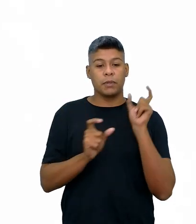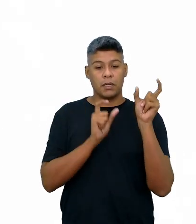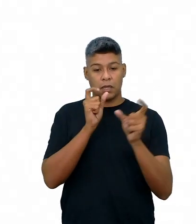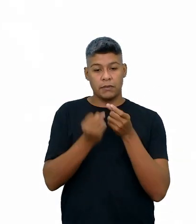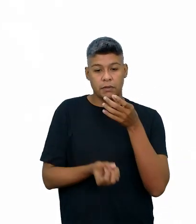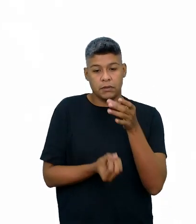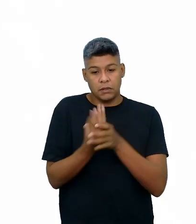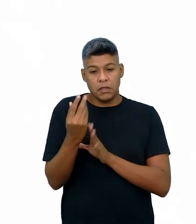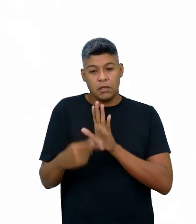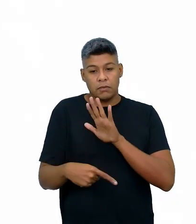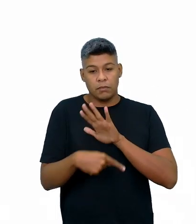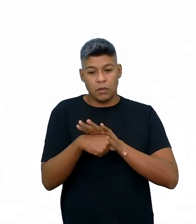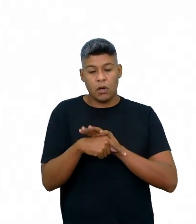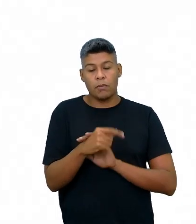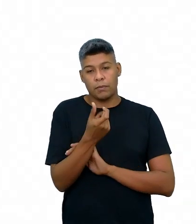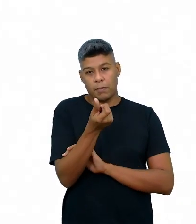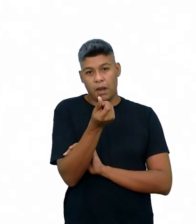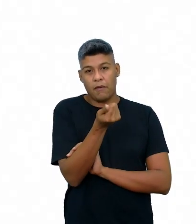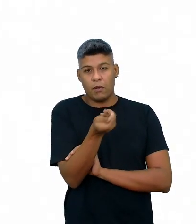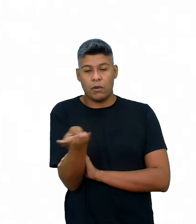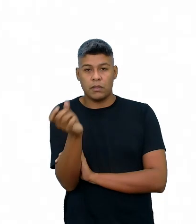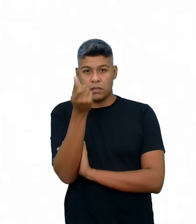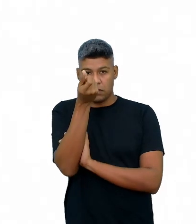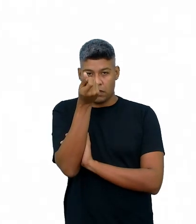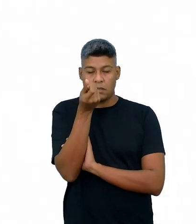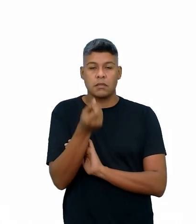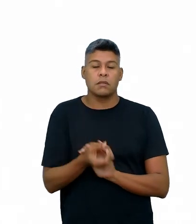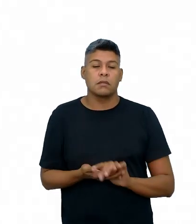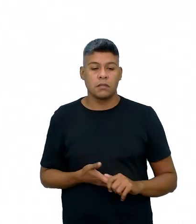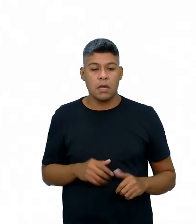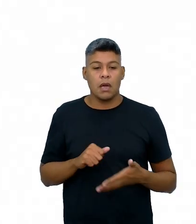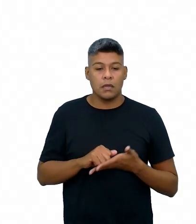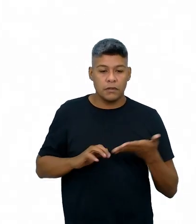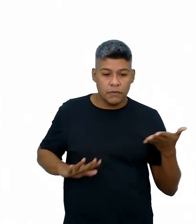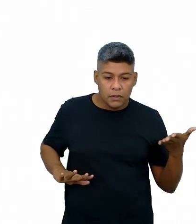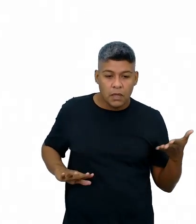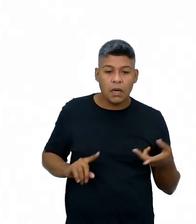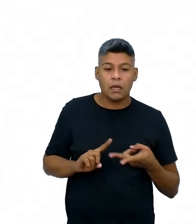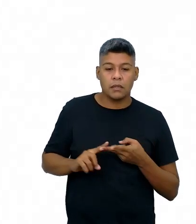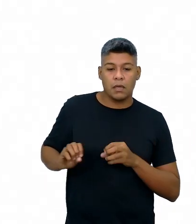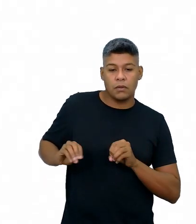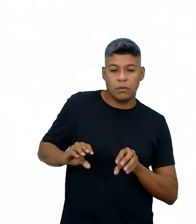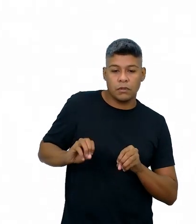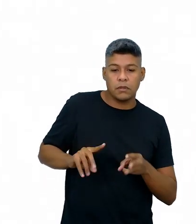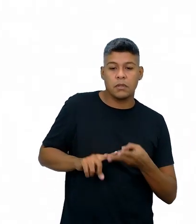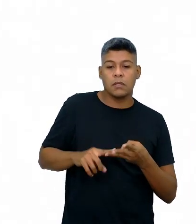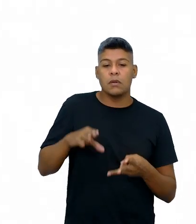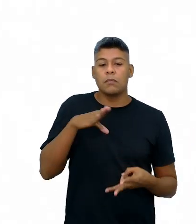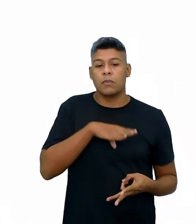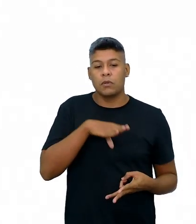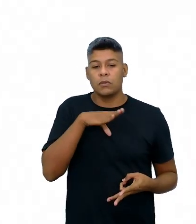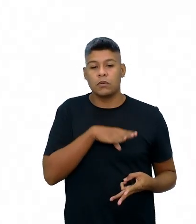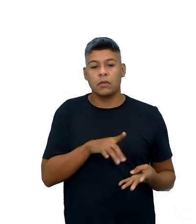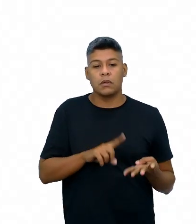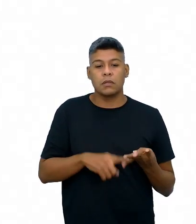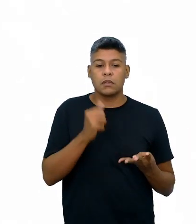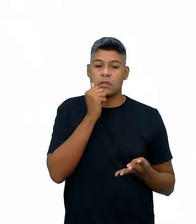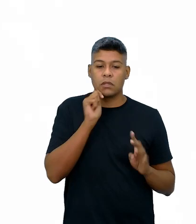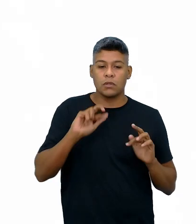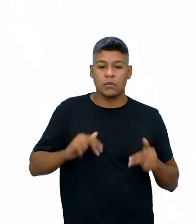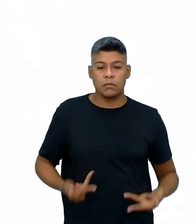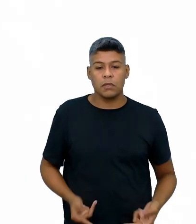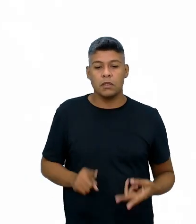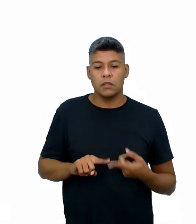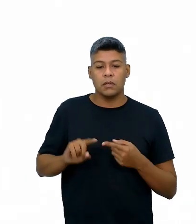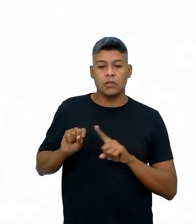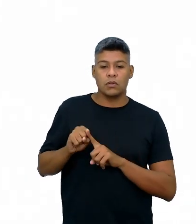foi composta por 6 palavras, e são elas, sequência de atividades, educação, língua portuguesa, ciências